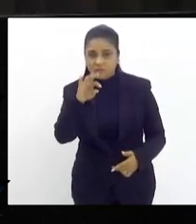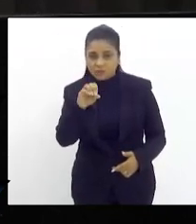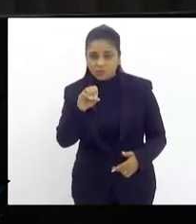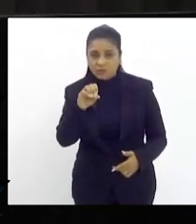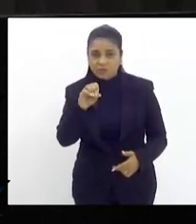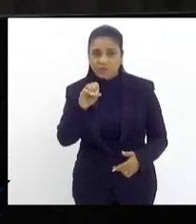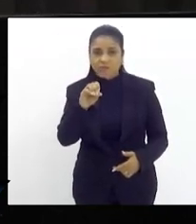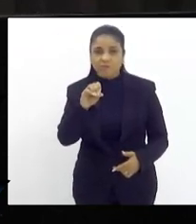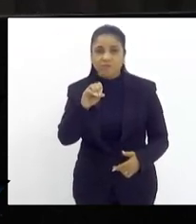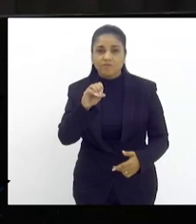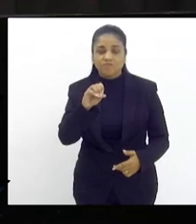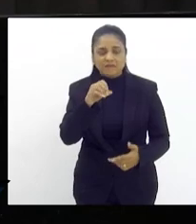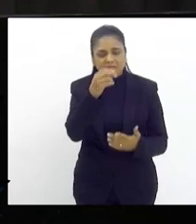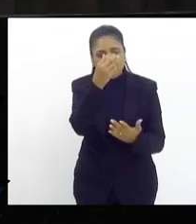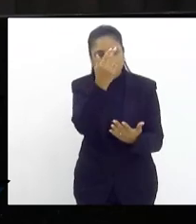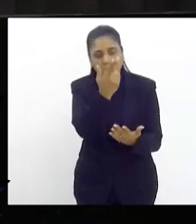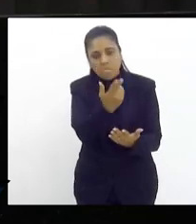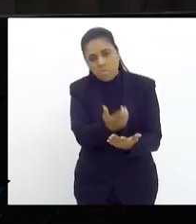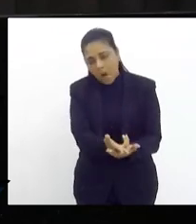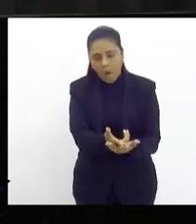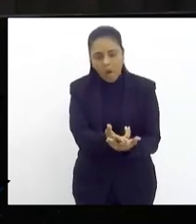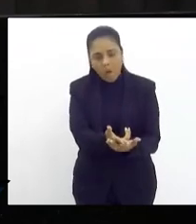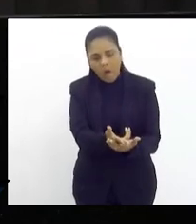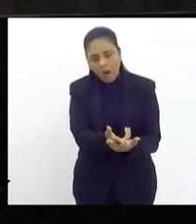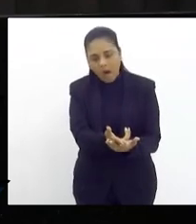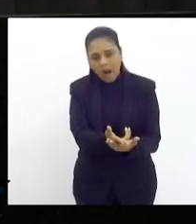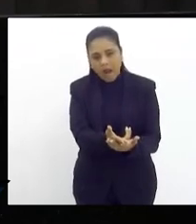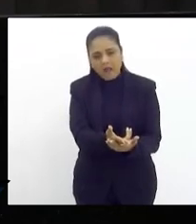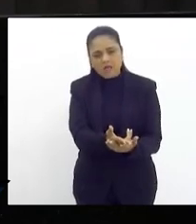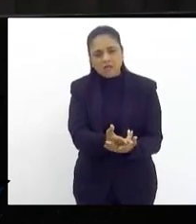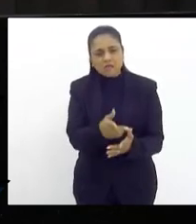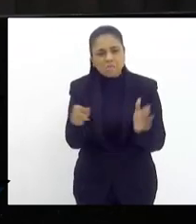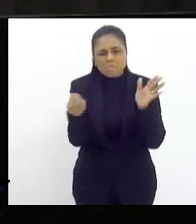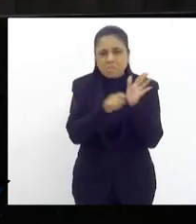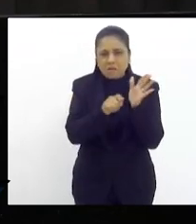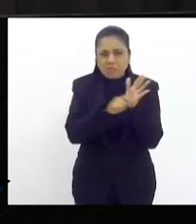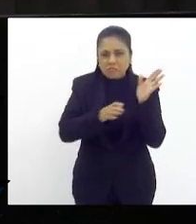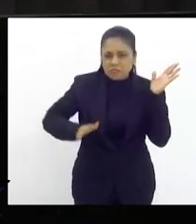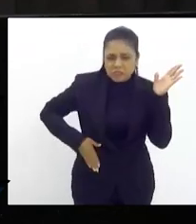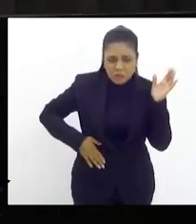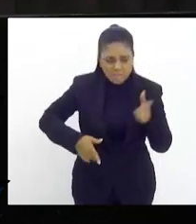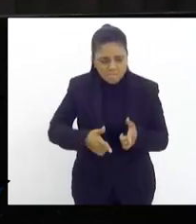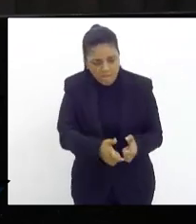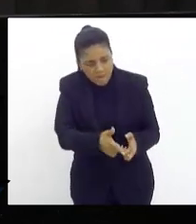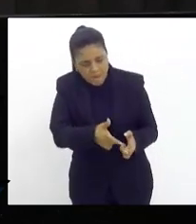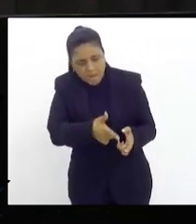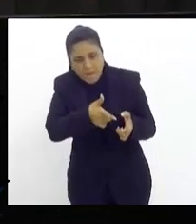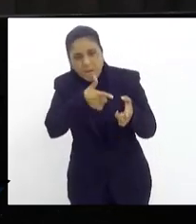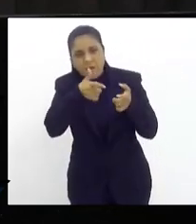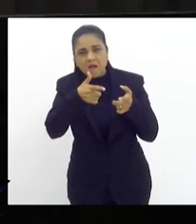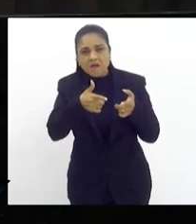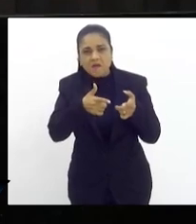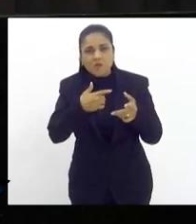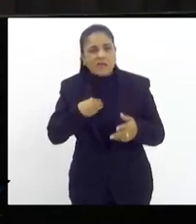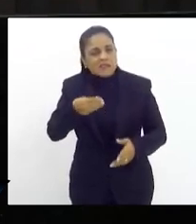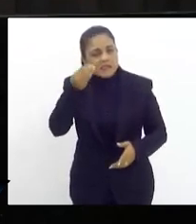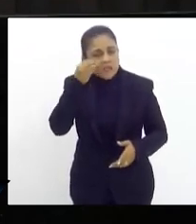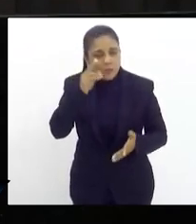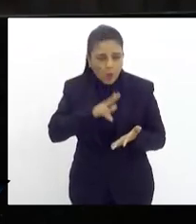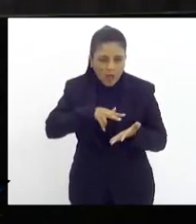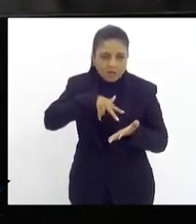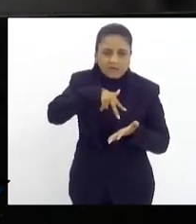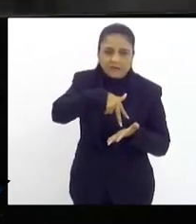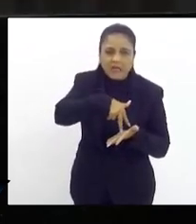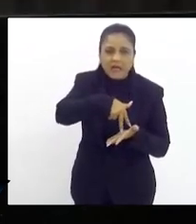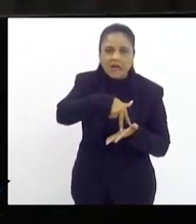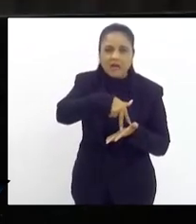o sargento deitado no meio fio os caras disparando e quando ele tentou sair e aumentou a sua